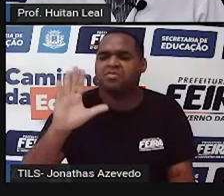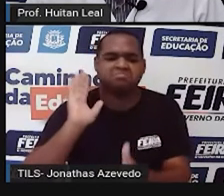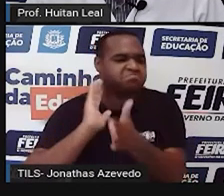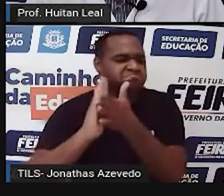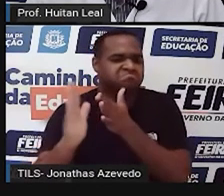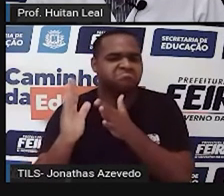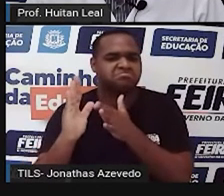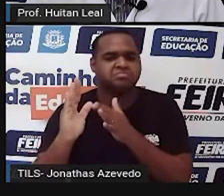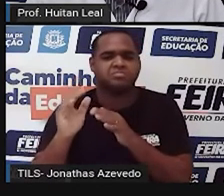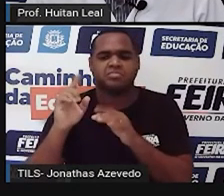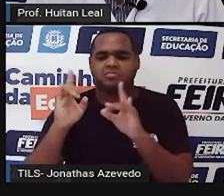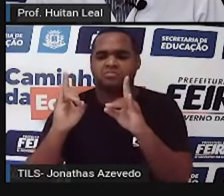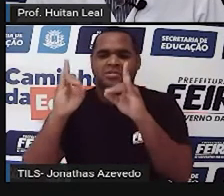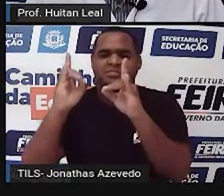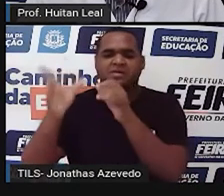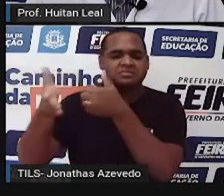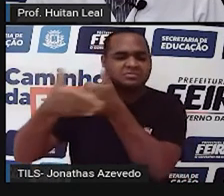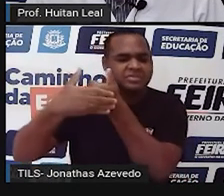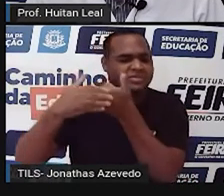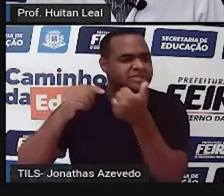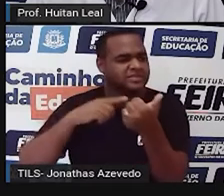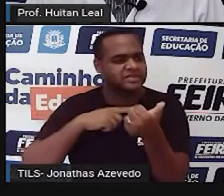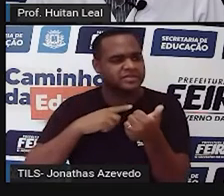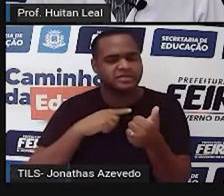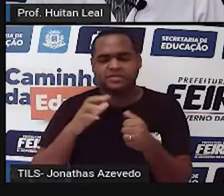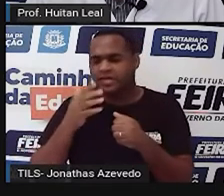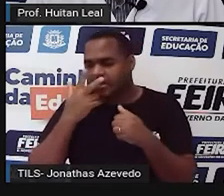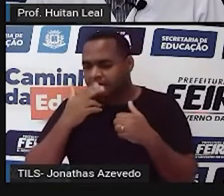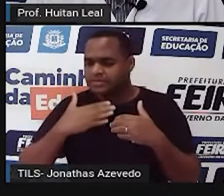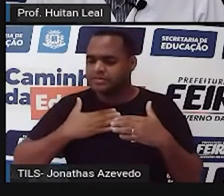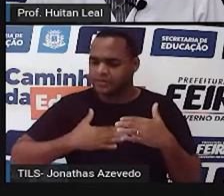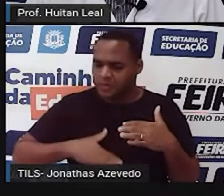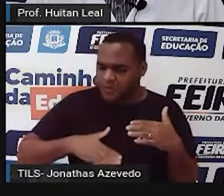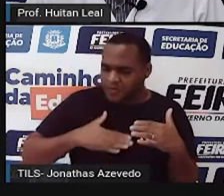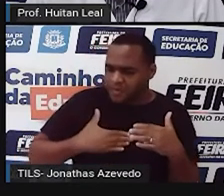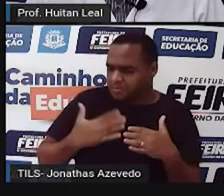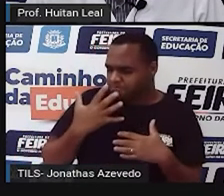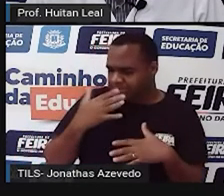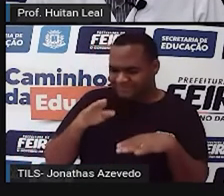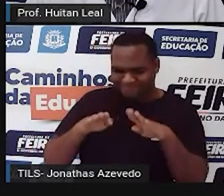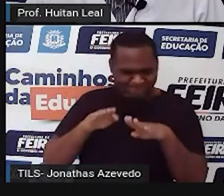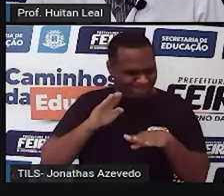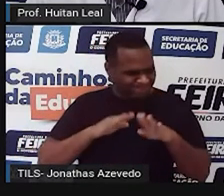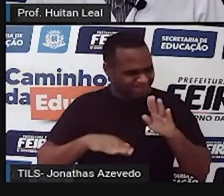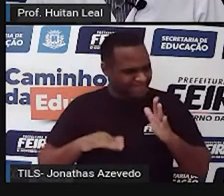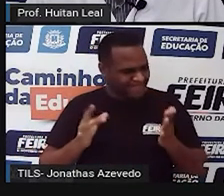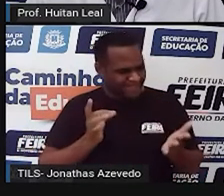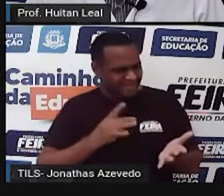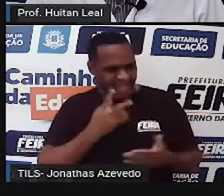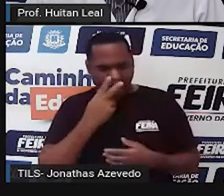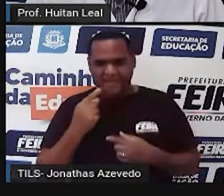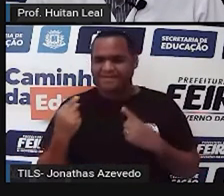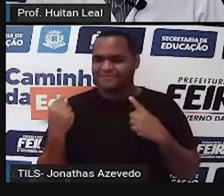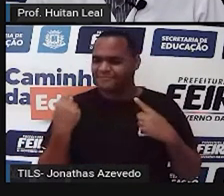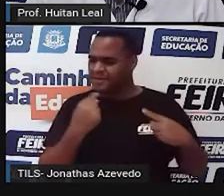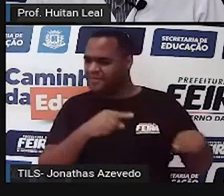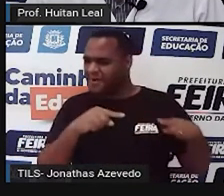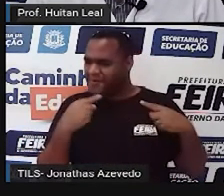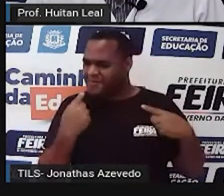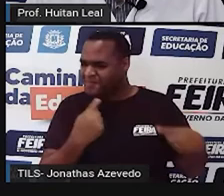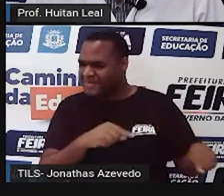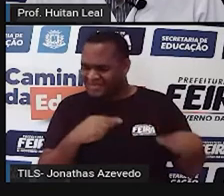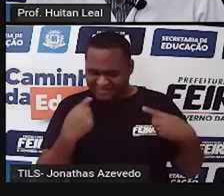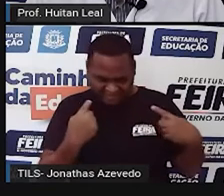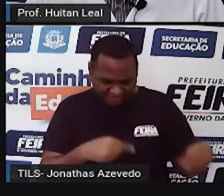escondia-se atrás dos prédios. Mas devagar, como o bicho acoado, que de tanto apanhar